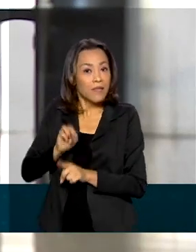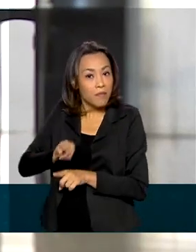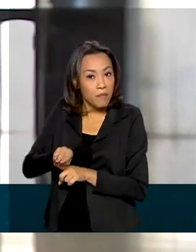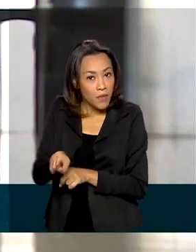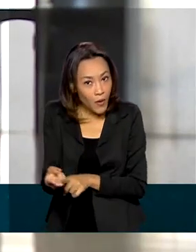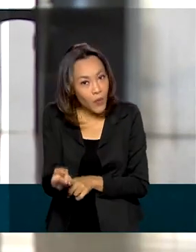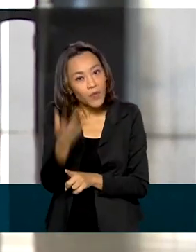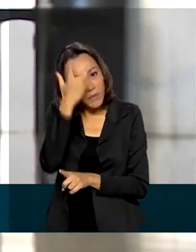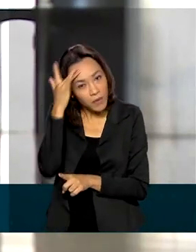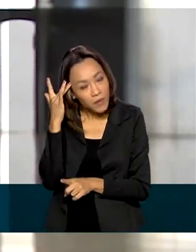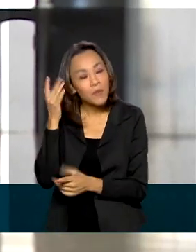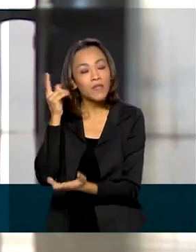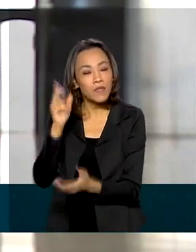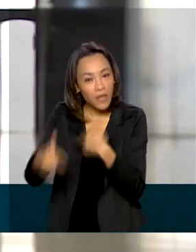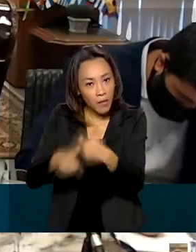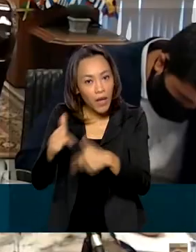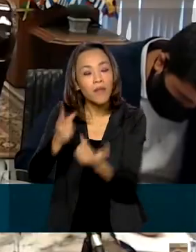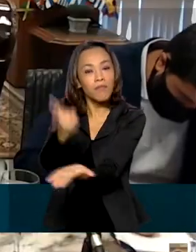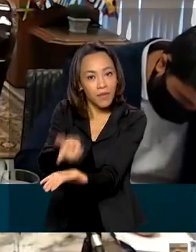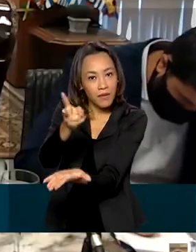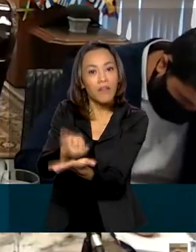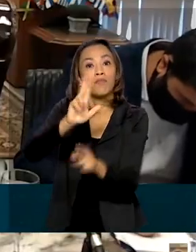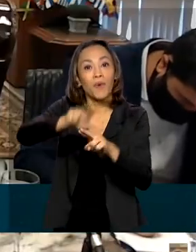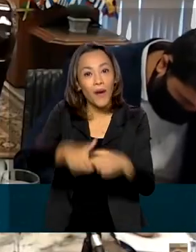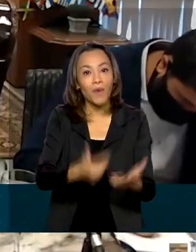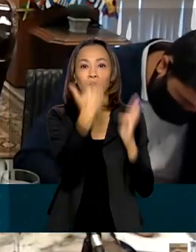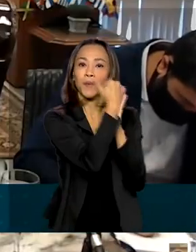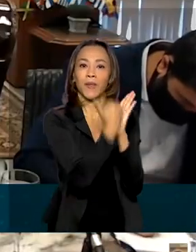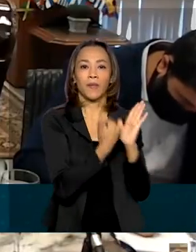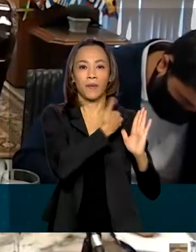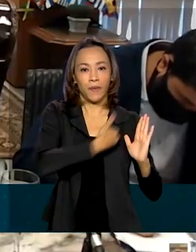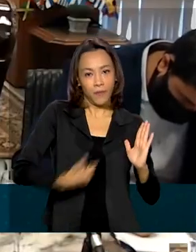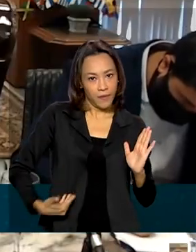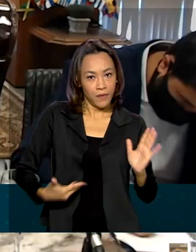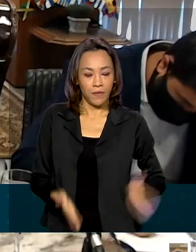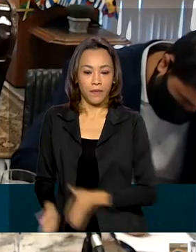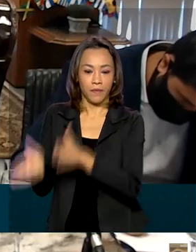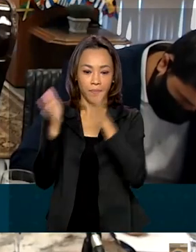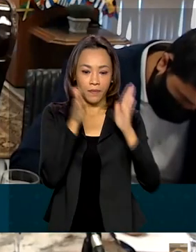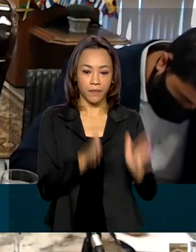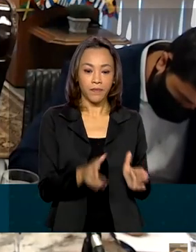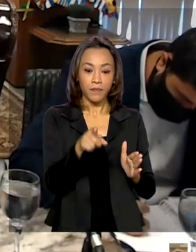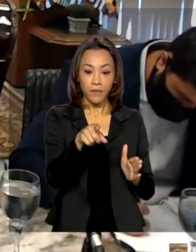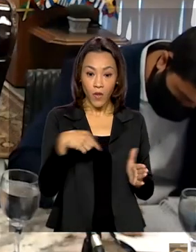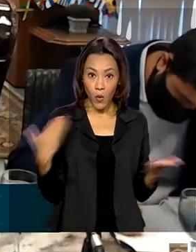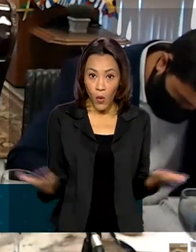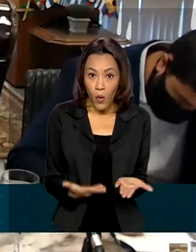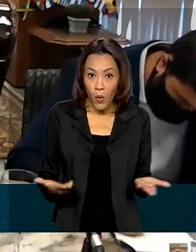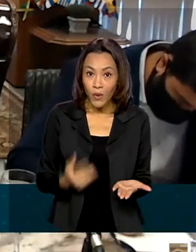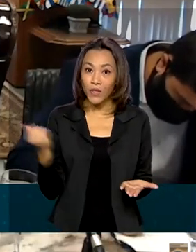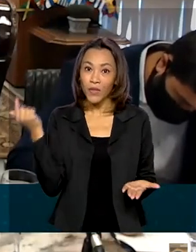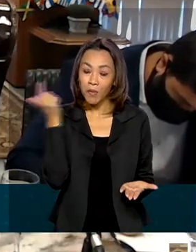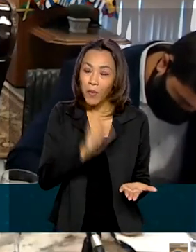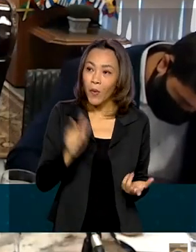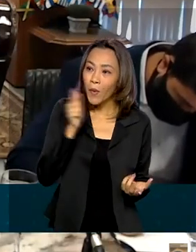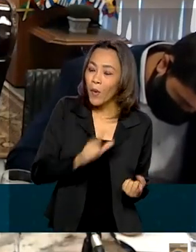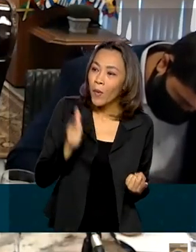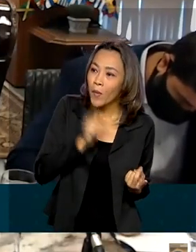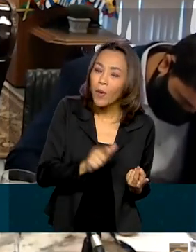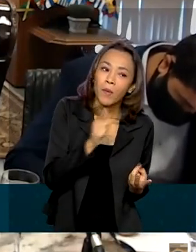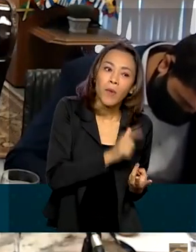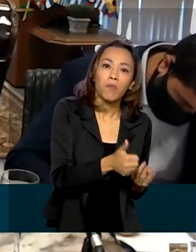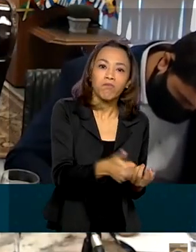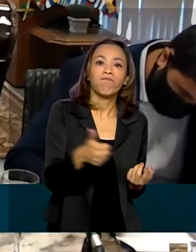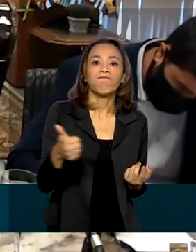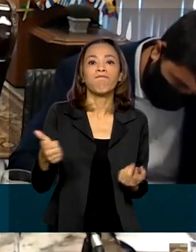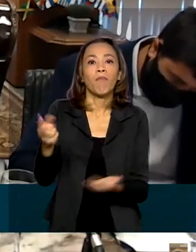foram preservados com o programa. Estamos ainda colhendo os frutos da estabilidade